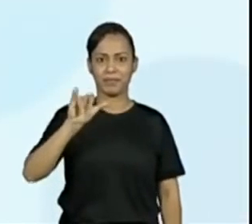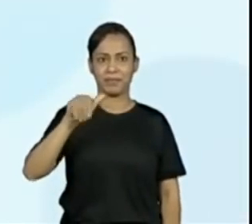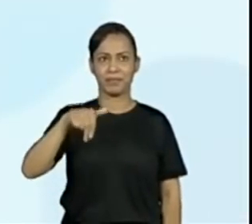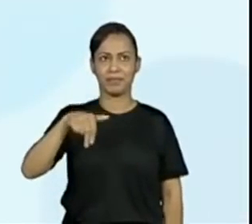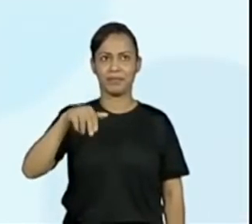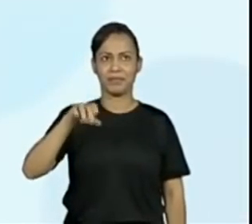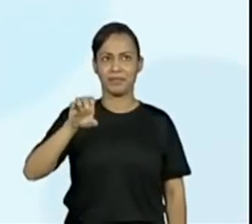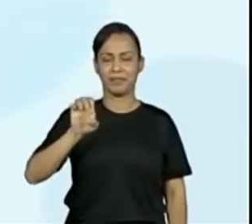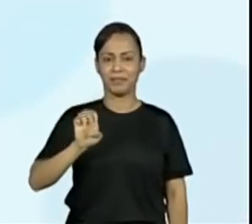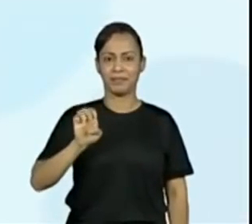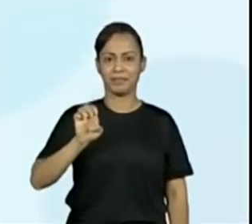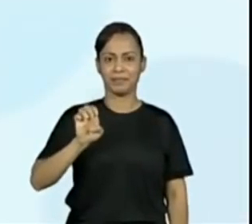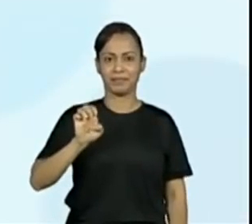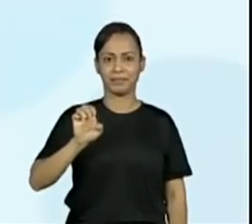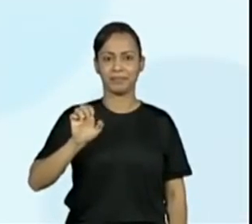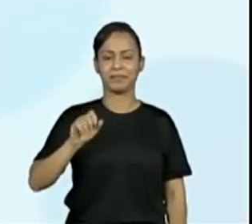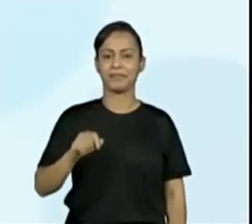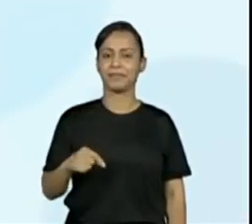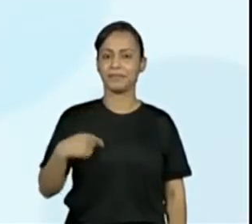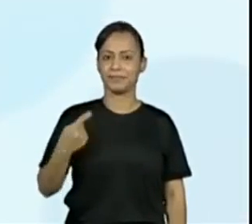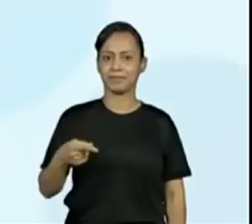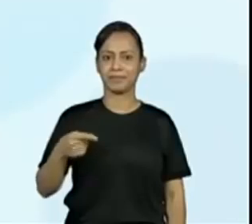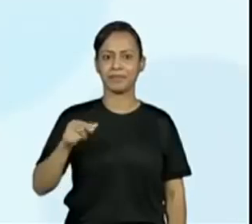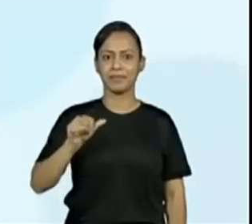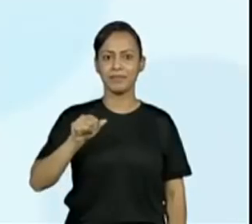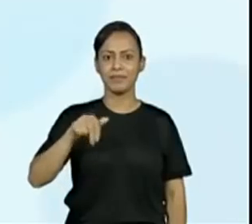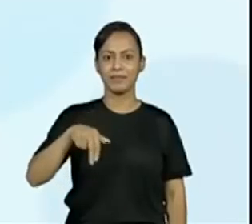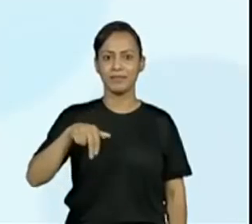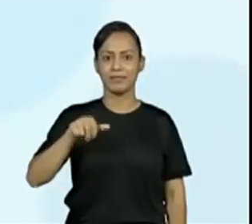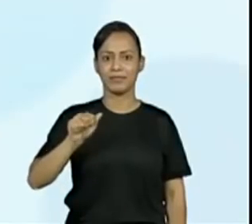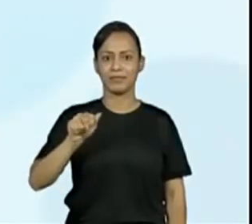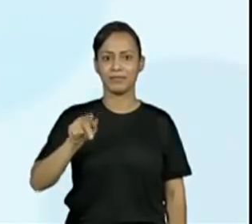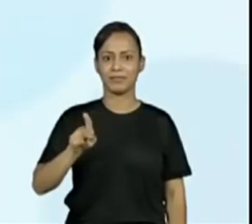aparece depois na lista do nome. Ana Paula,